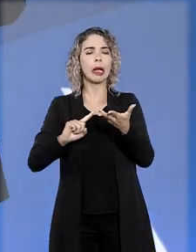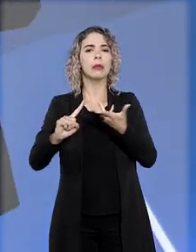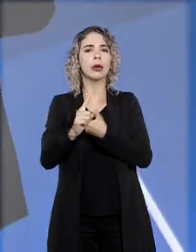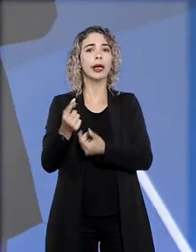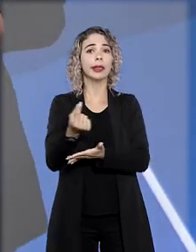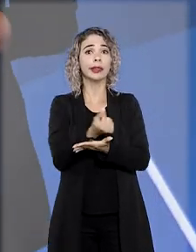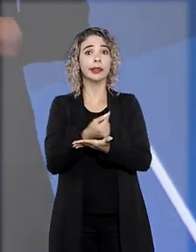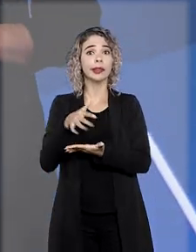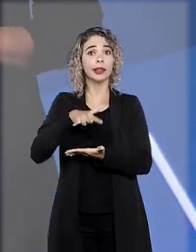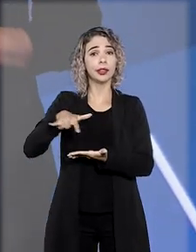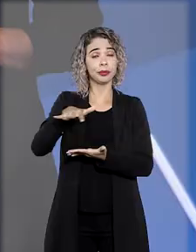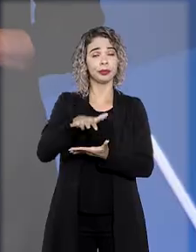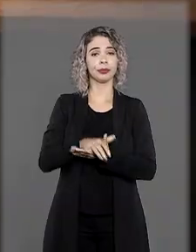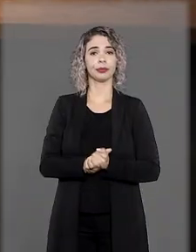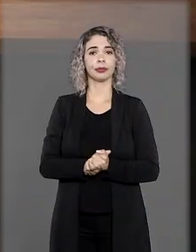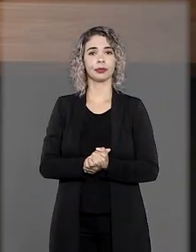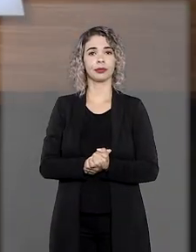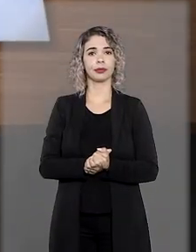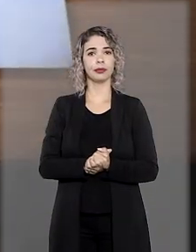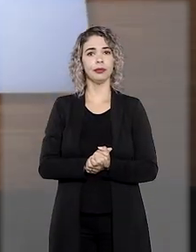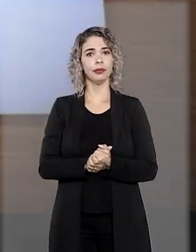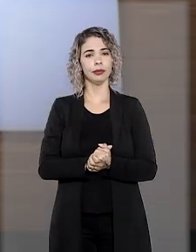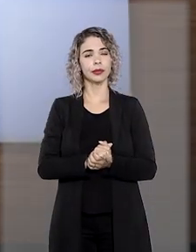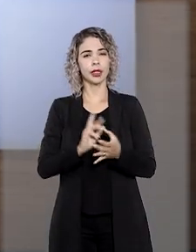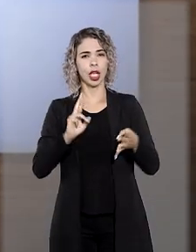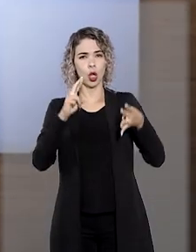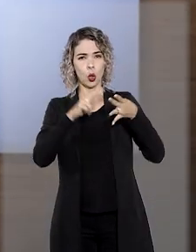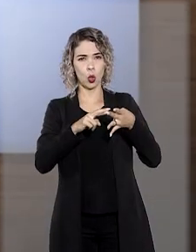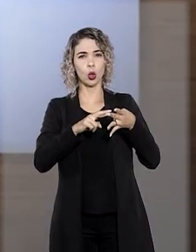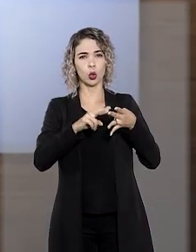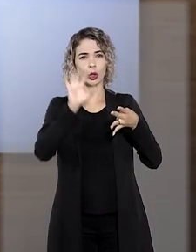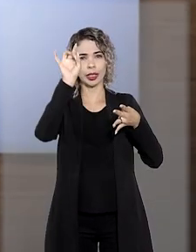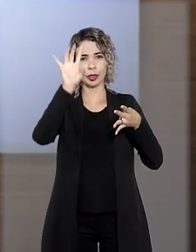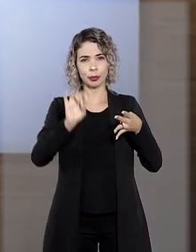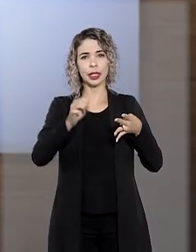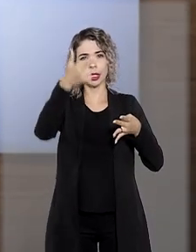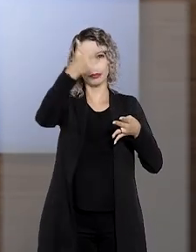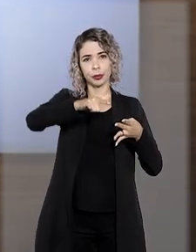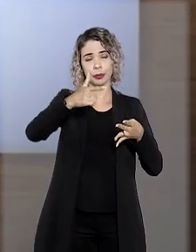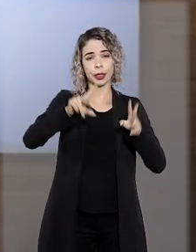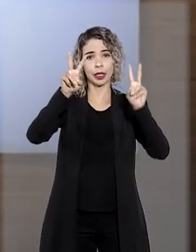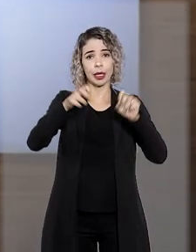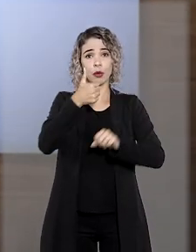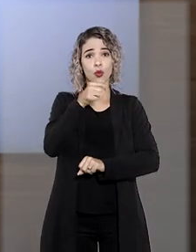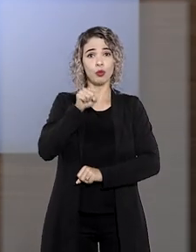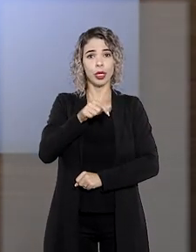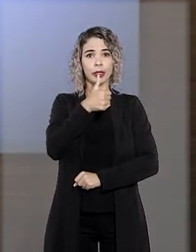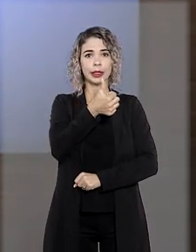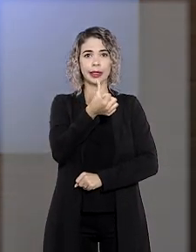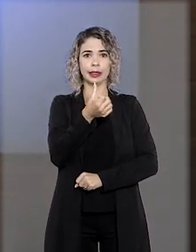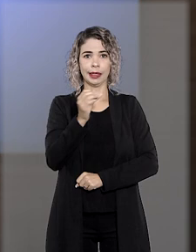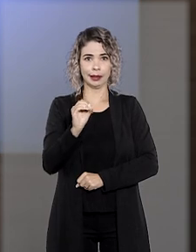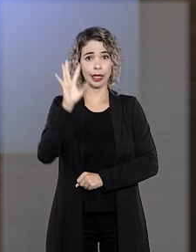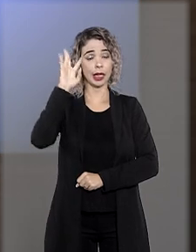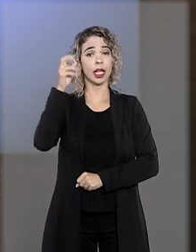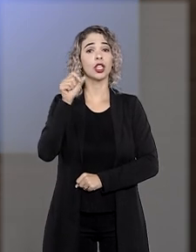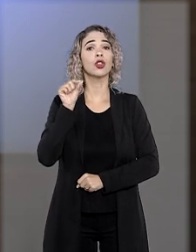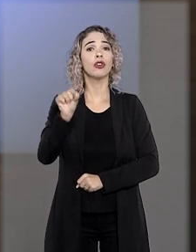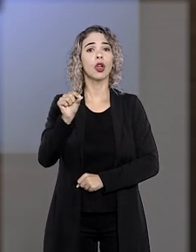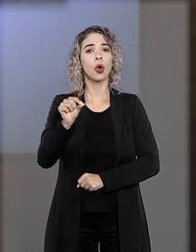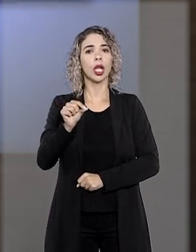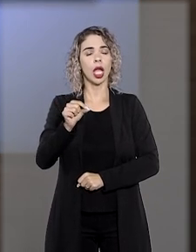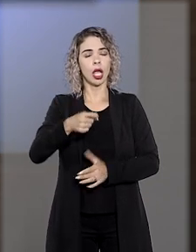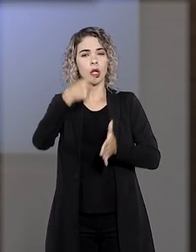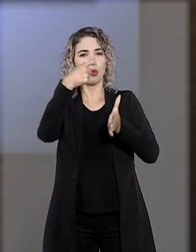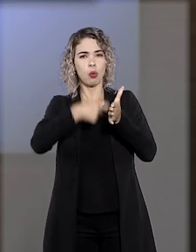aplicações financeiras. Sob o rito dos recursos especiais repetitivos, tema 1160, o colegiado decidiu